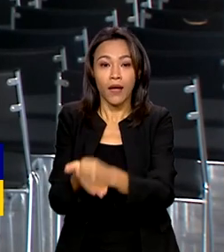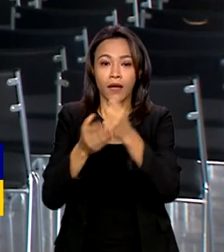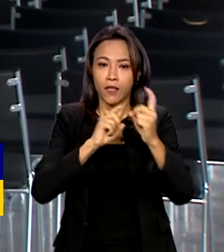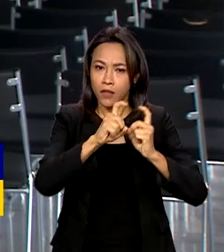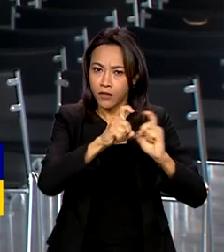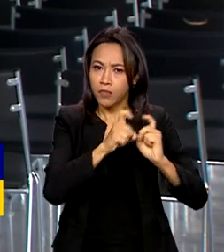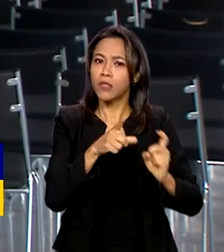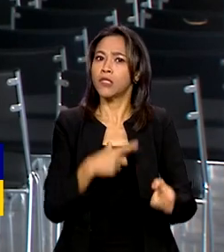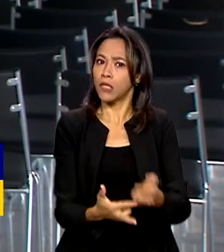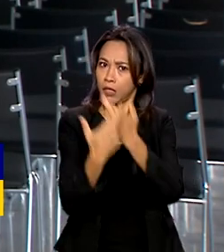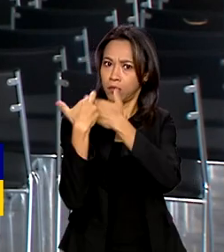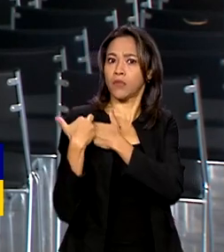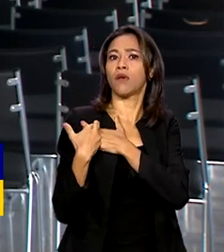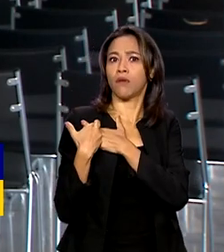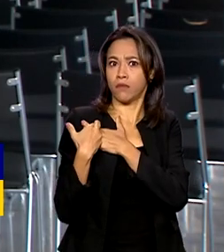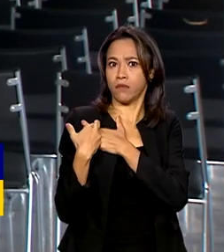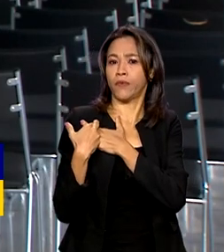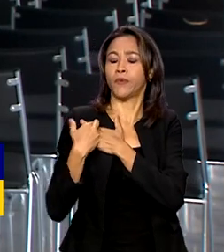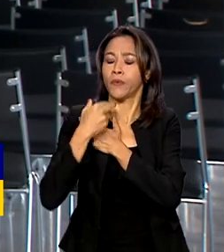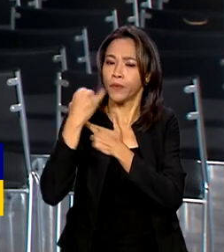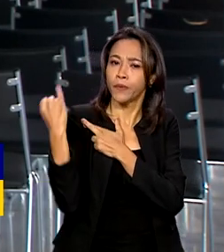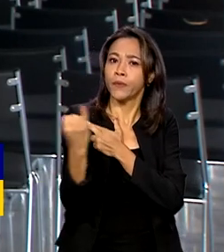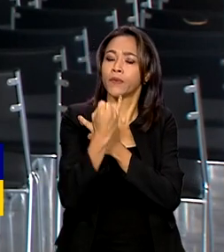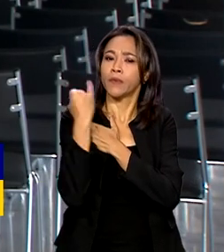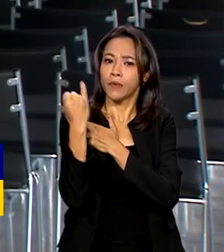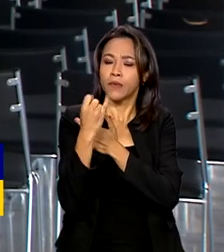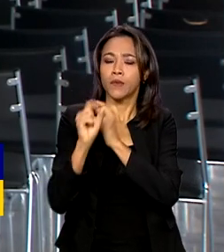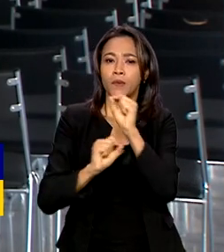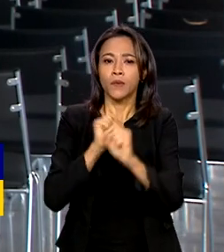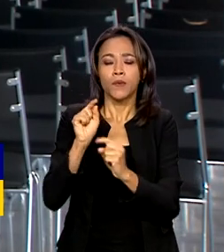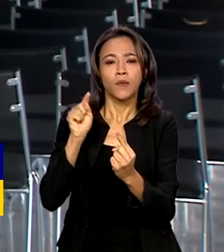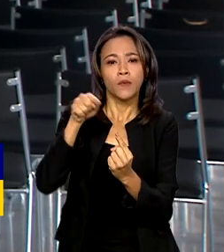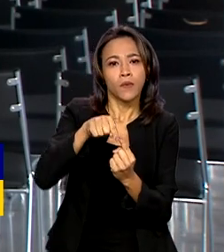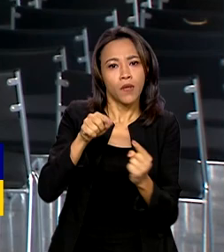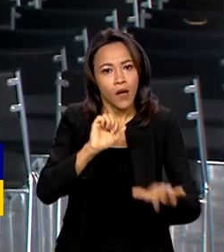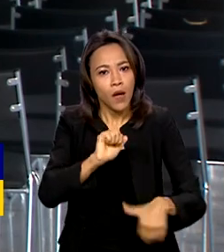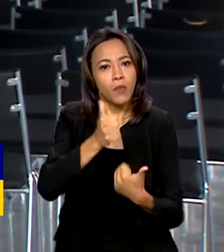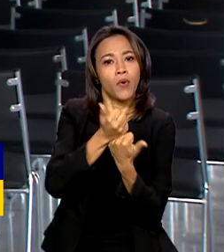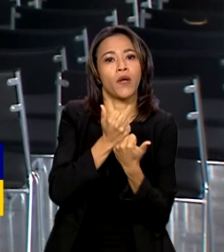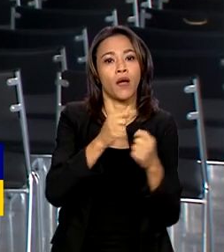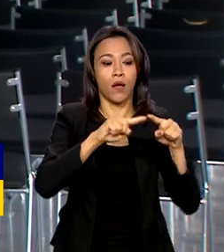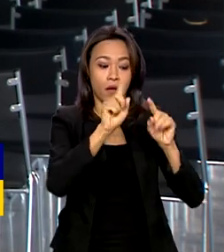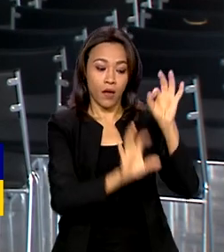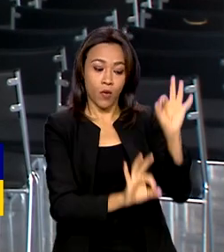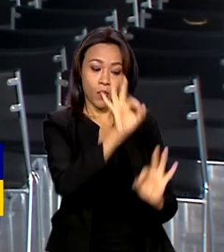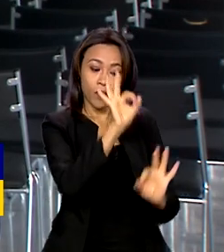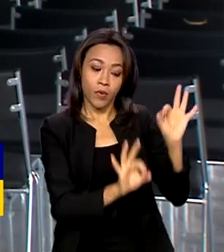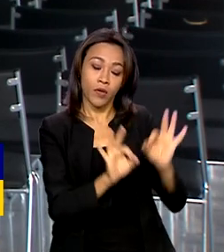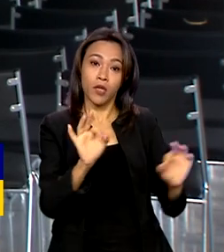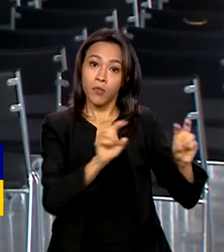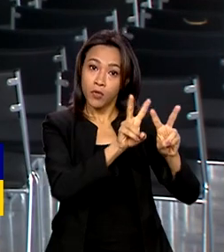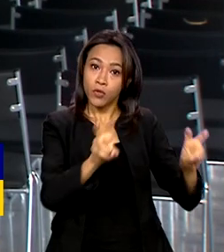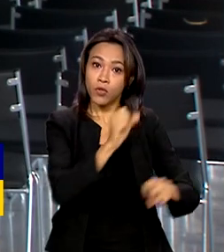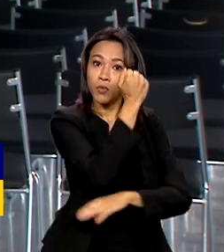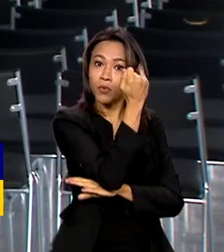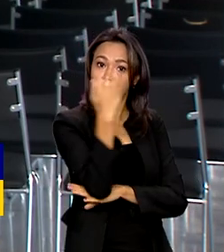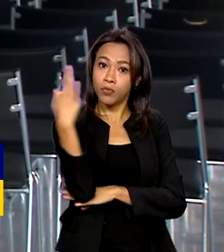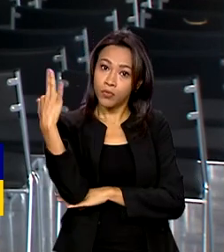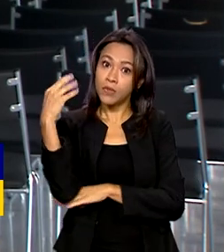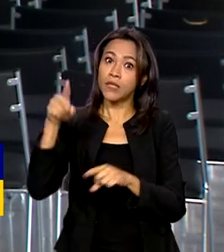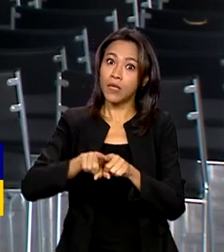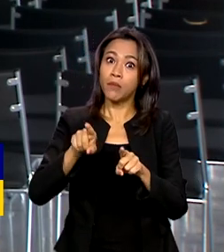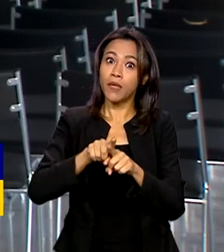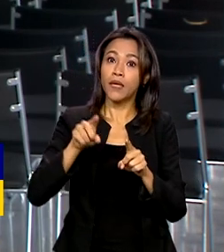responsabilidade. O objetivo é fortalecer a agenda ambiental no país e também enfrentar as mudanças